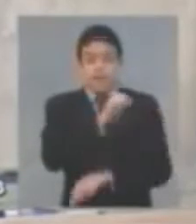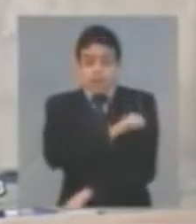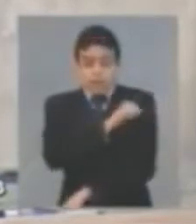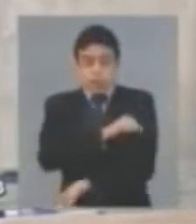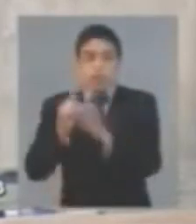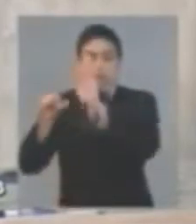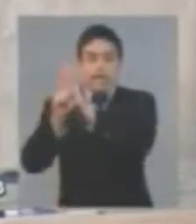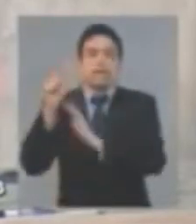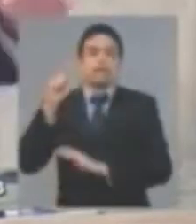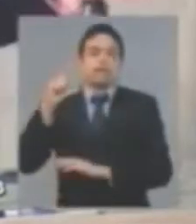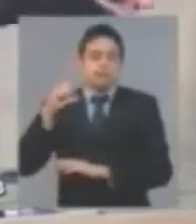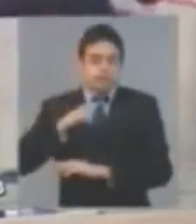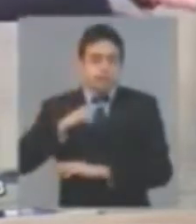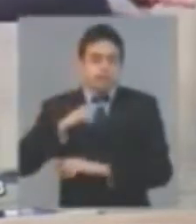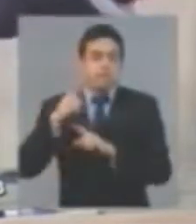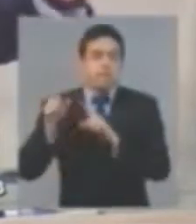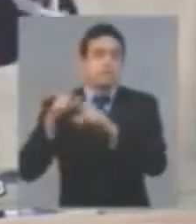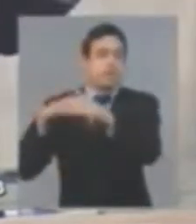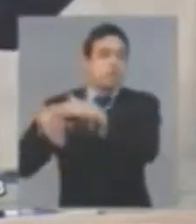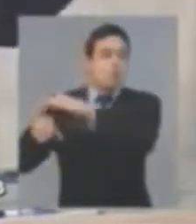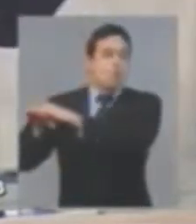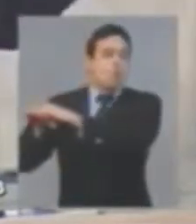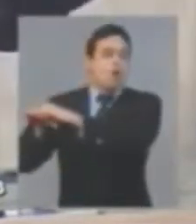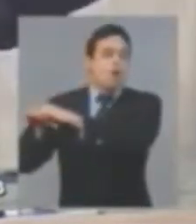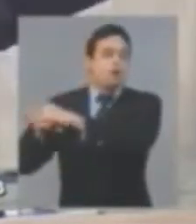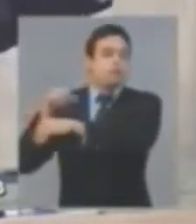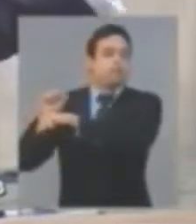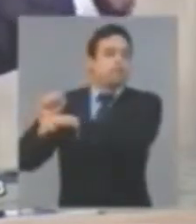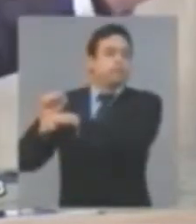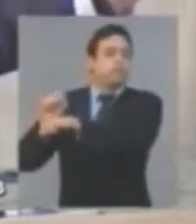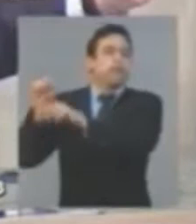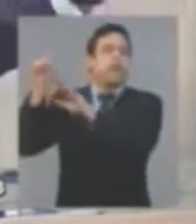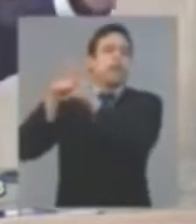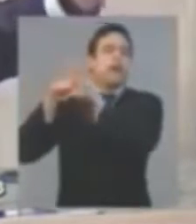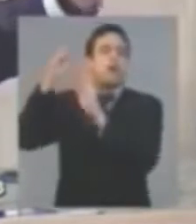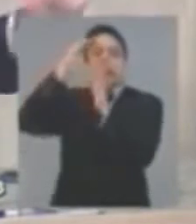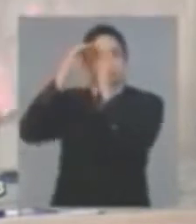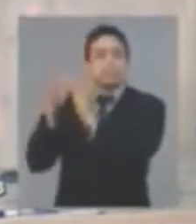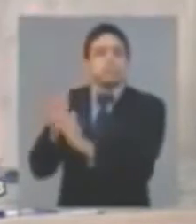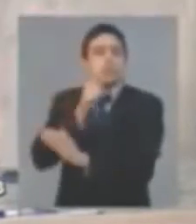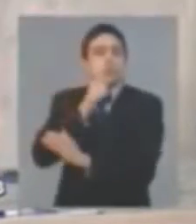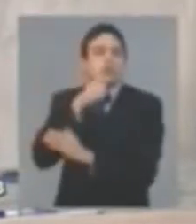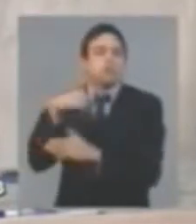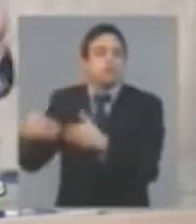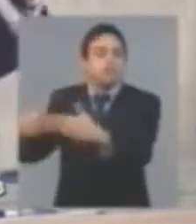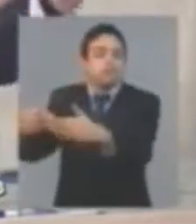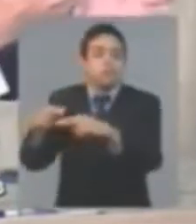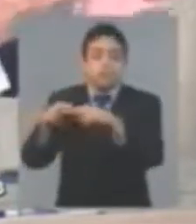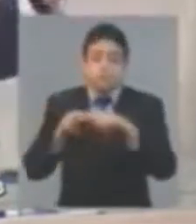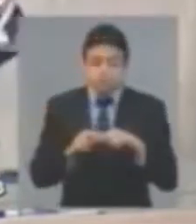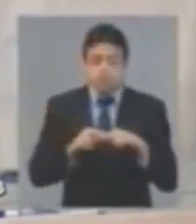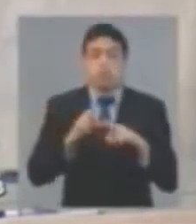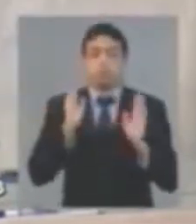mas essa lei ela estava no submundo, ela não havia nenhum respaldo legal para que ela pudesse funcionar. E aí por